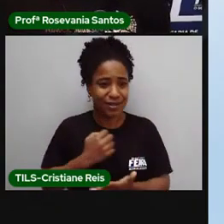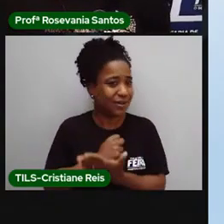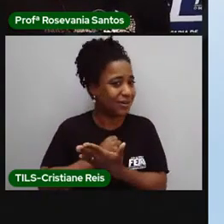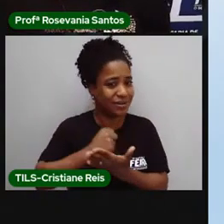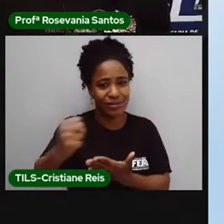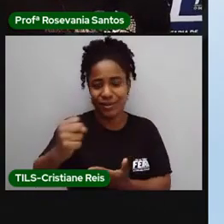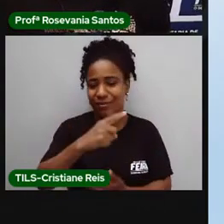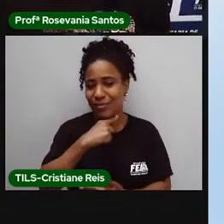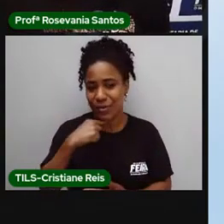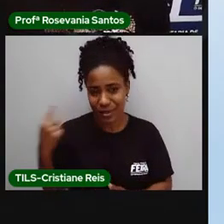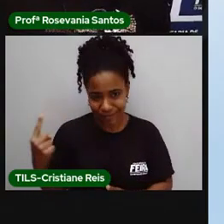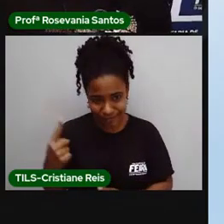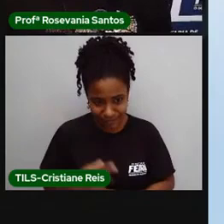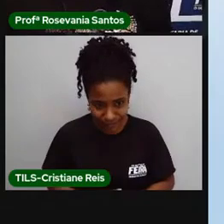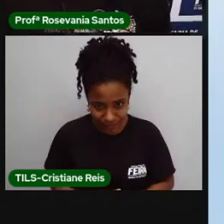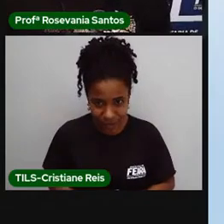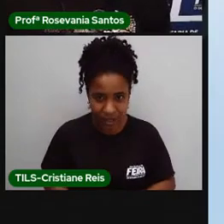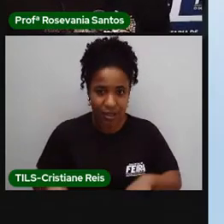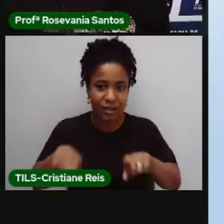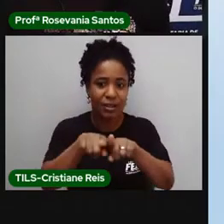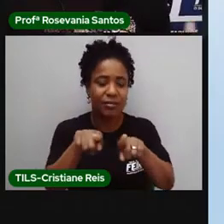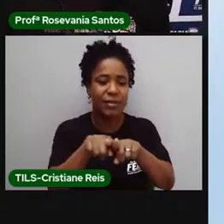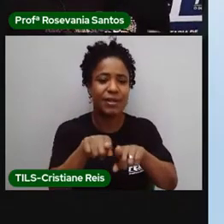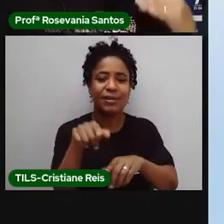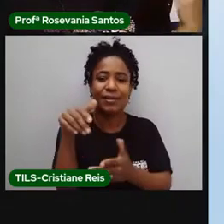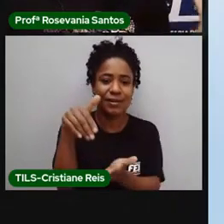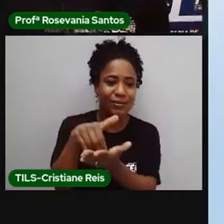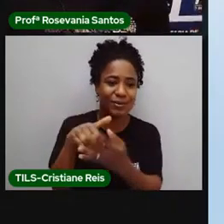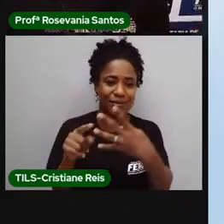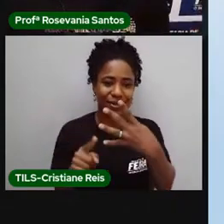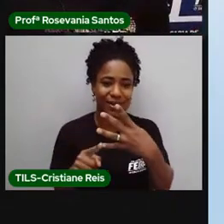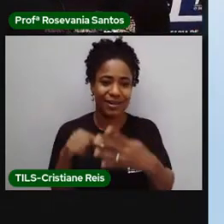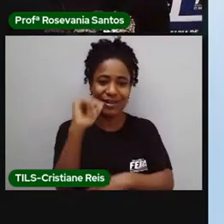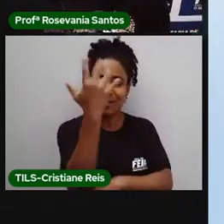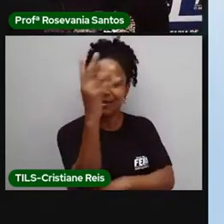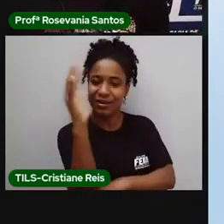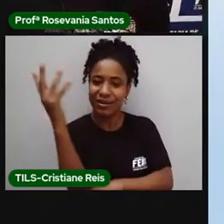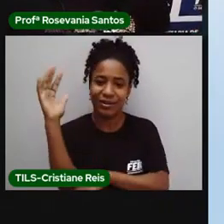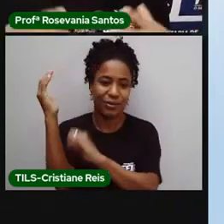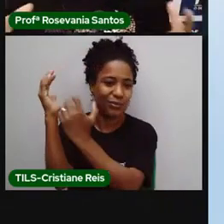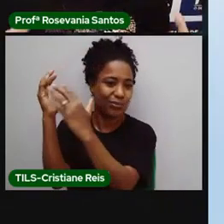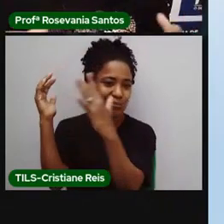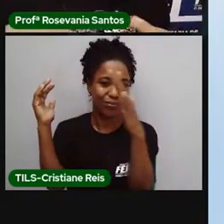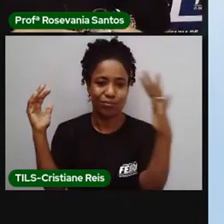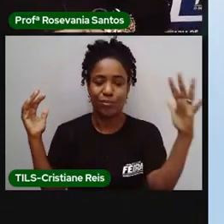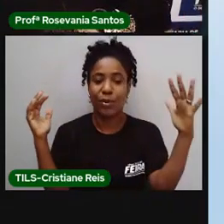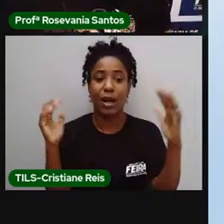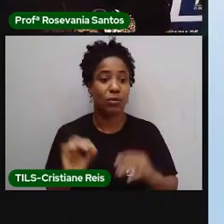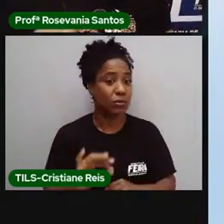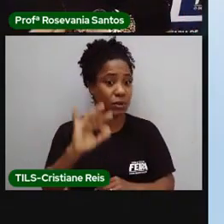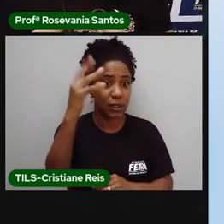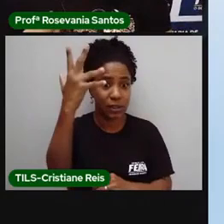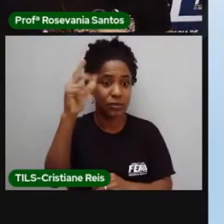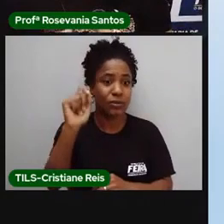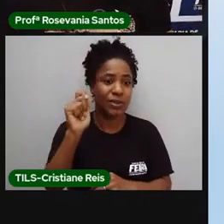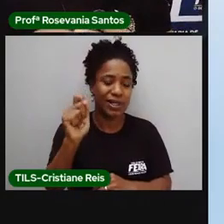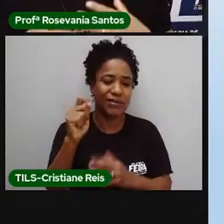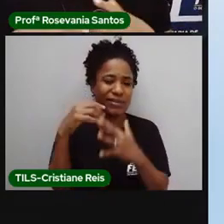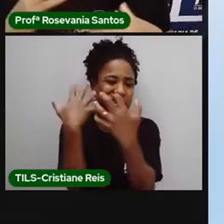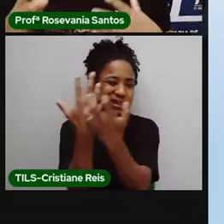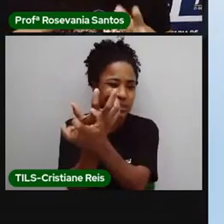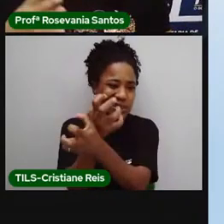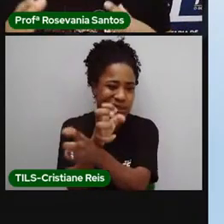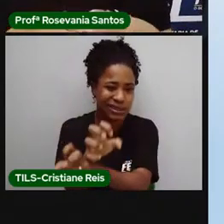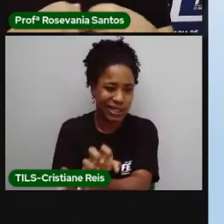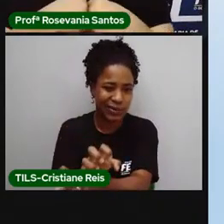tem a questão das queimadas. Tem aquelas queimadas por conta de que passeio, com o meio, né, o espaço, e aí acaba, né, qualquer